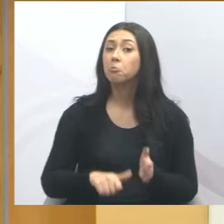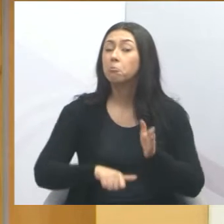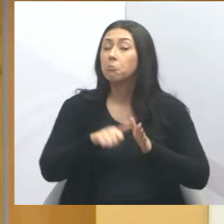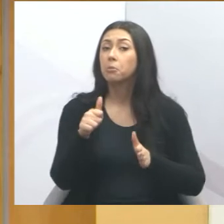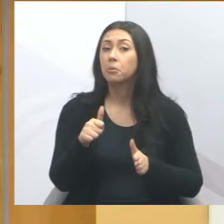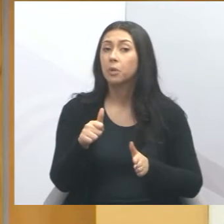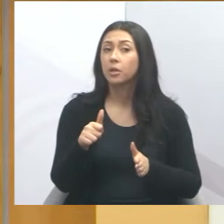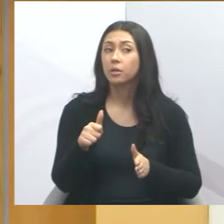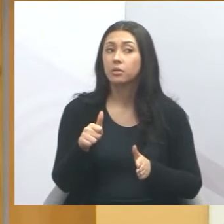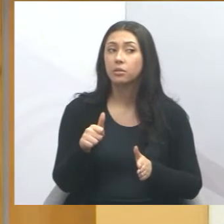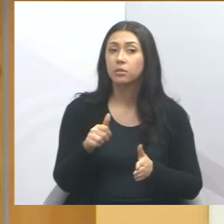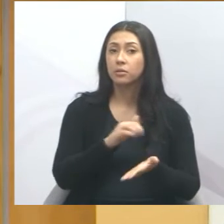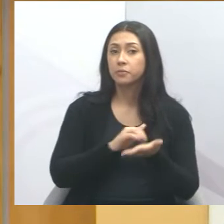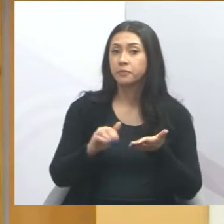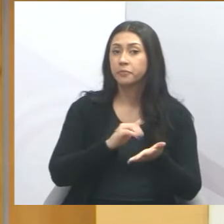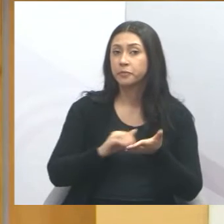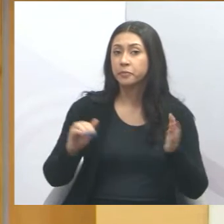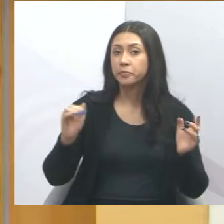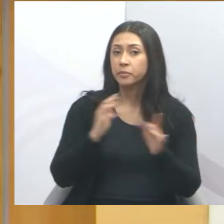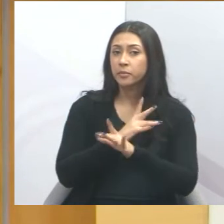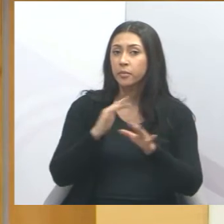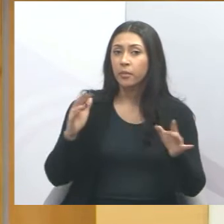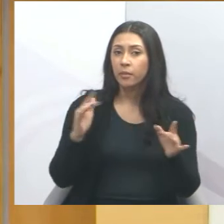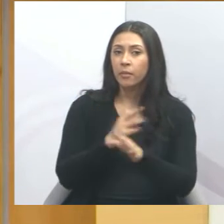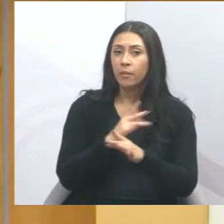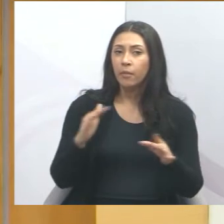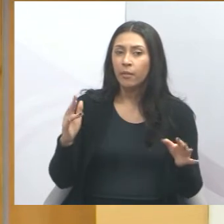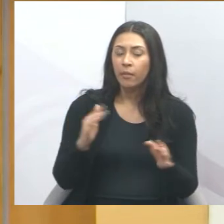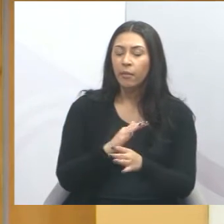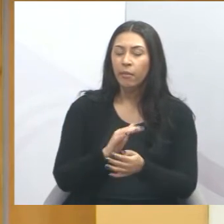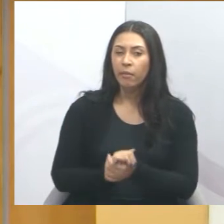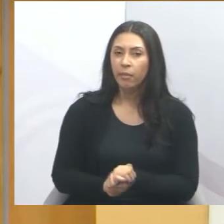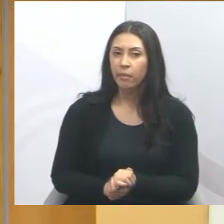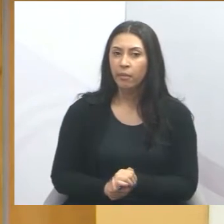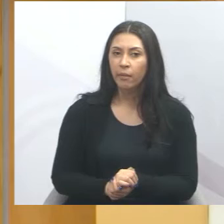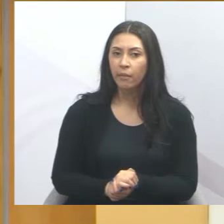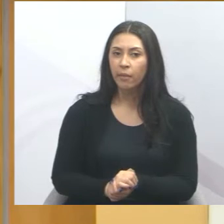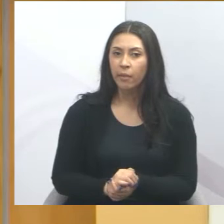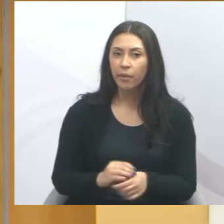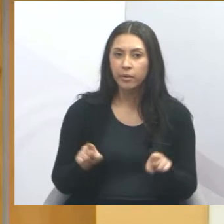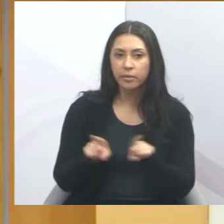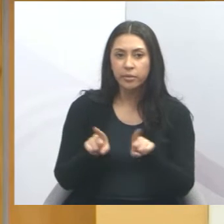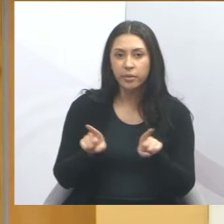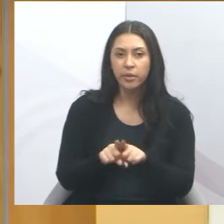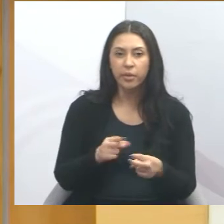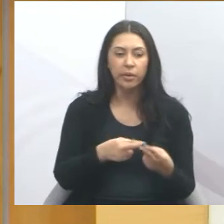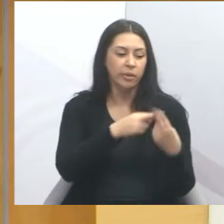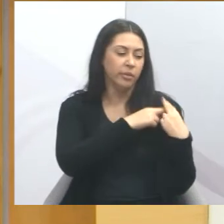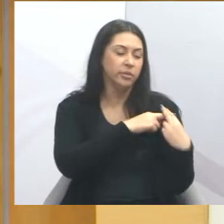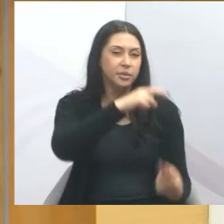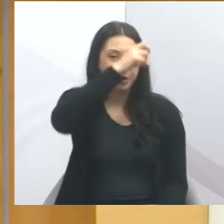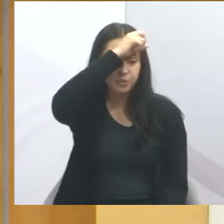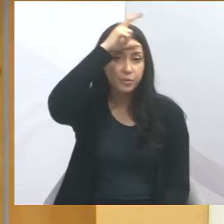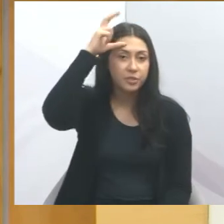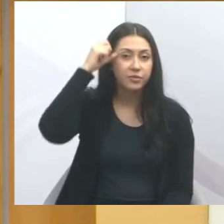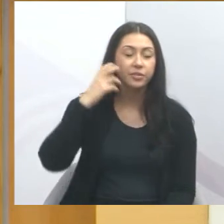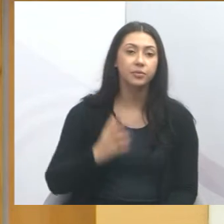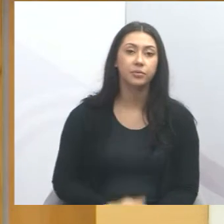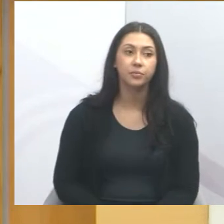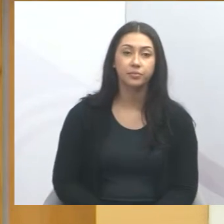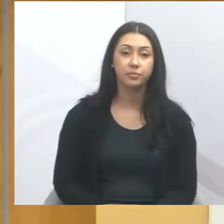momento é o secretário de mobilidade urbana, é o último, e o responsável maior é o prefeito da cidade.